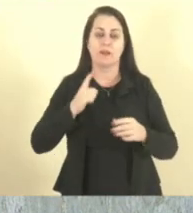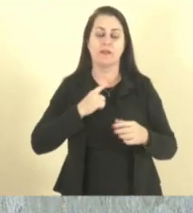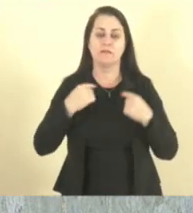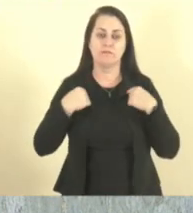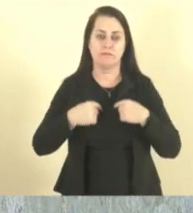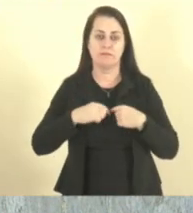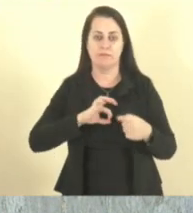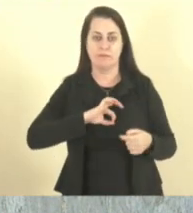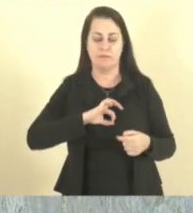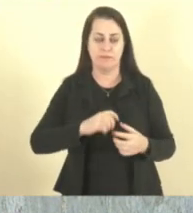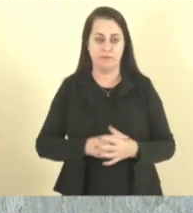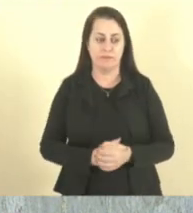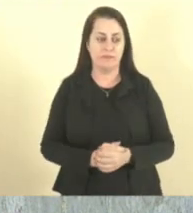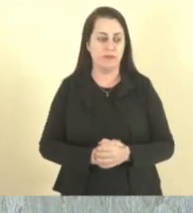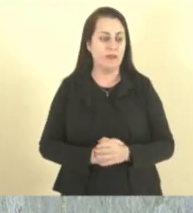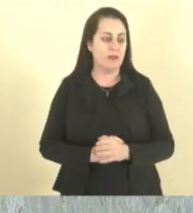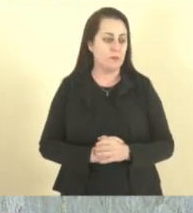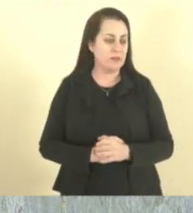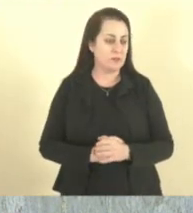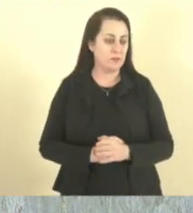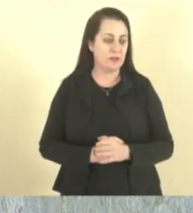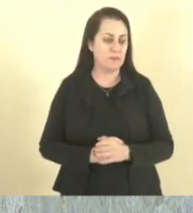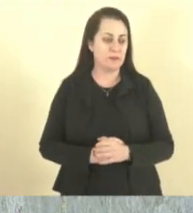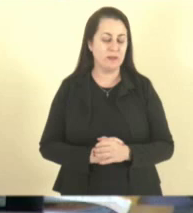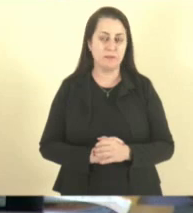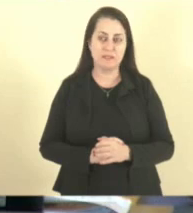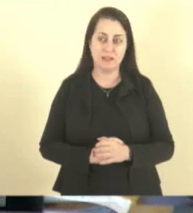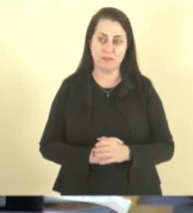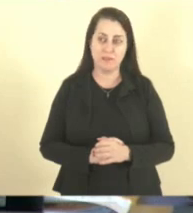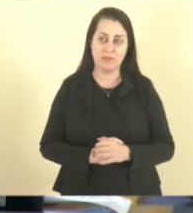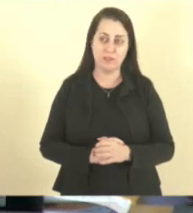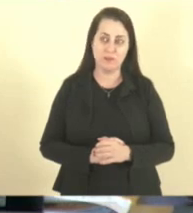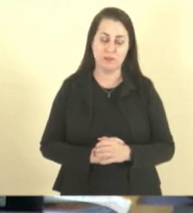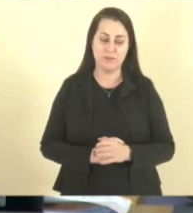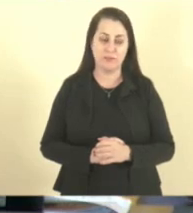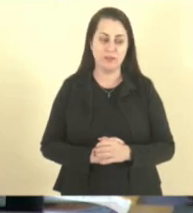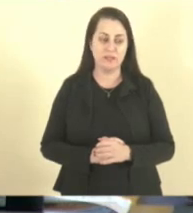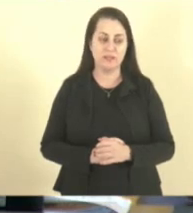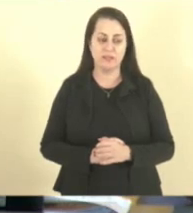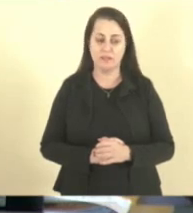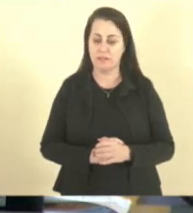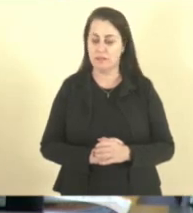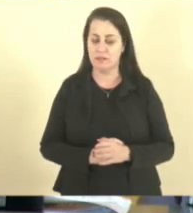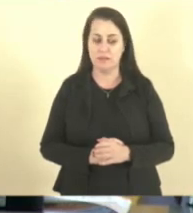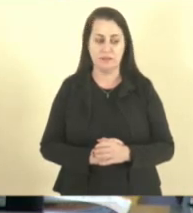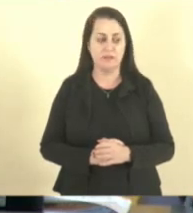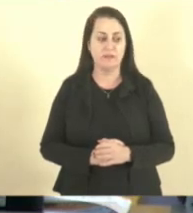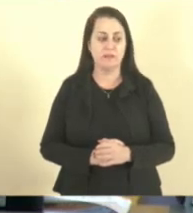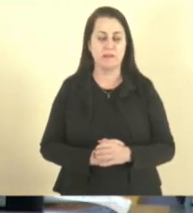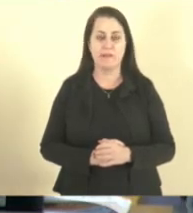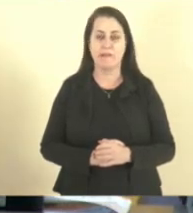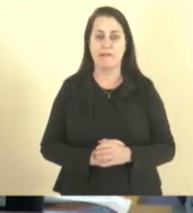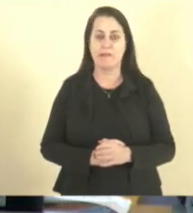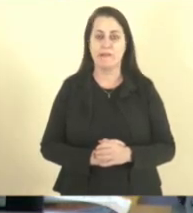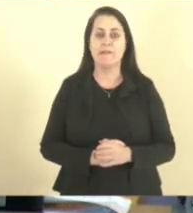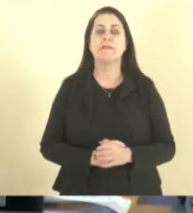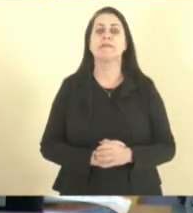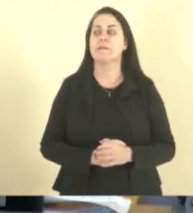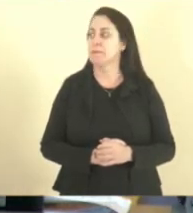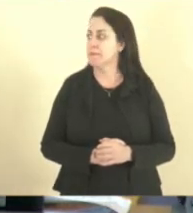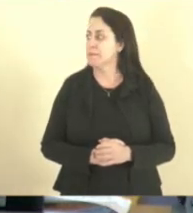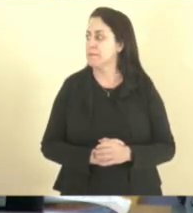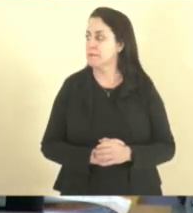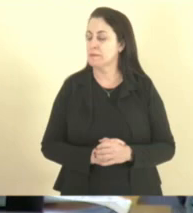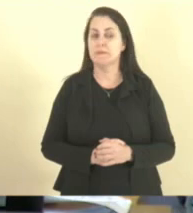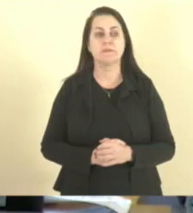Brás da Costa Rubinho. Espero que em breve tenha uma sessão solene para homenagear os historiadores, os professores e também a cultura do